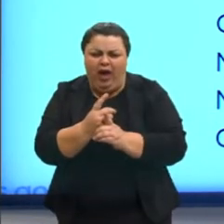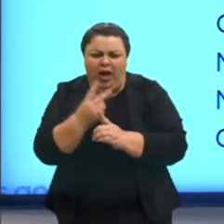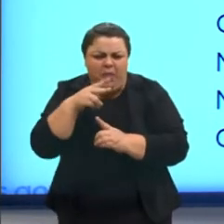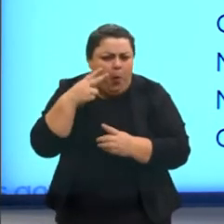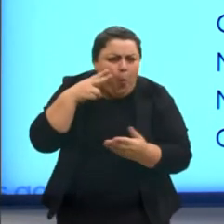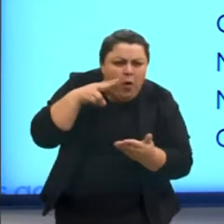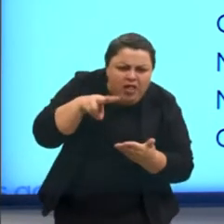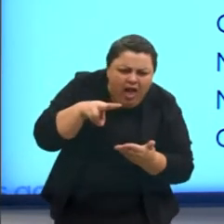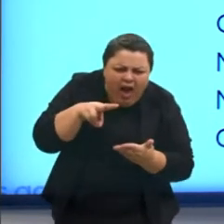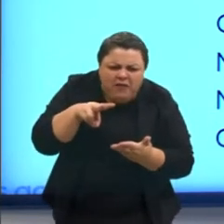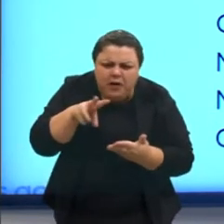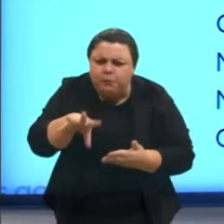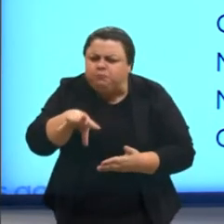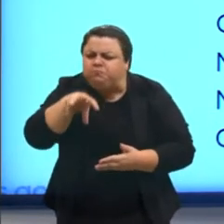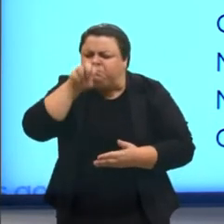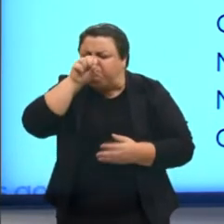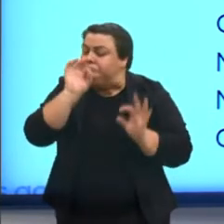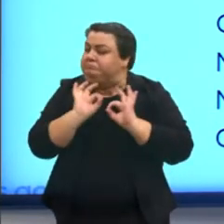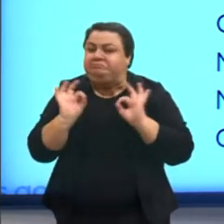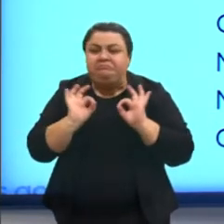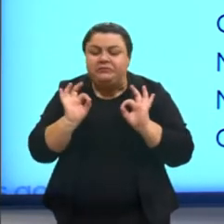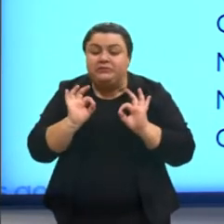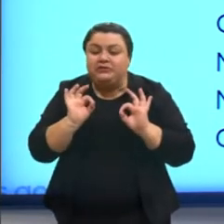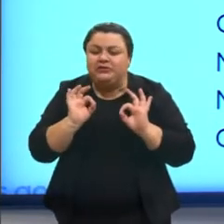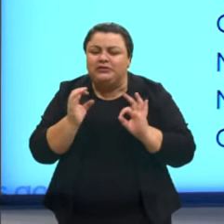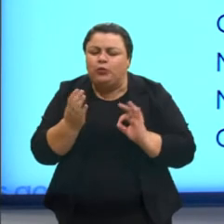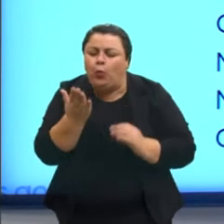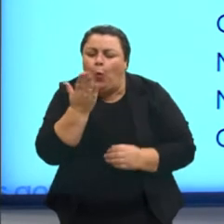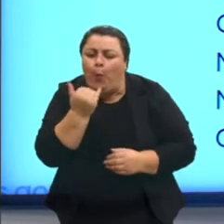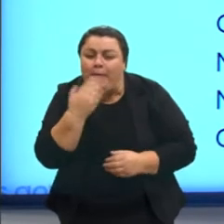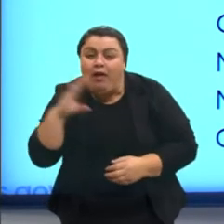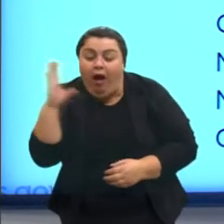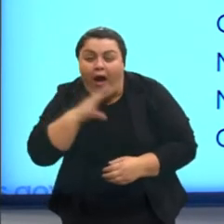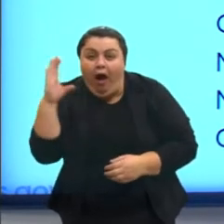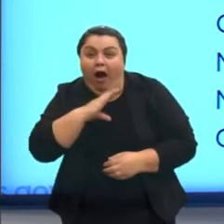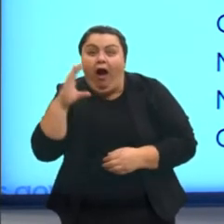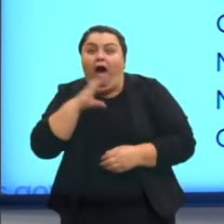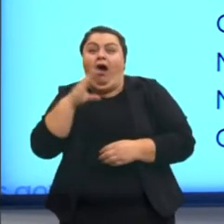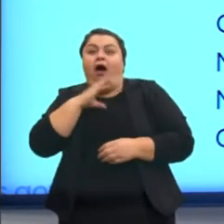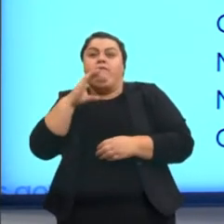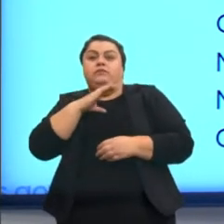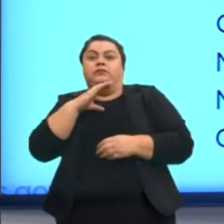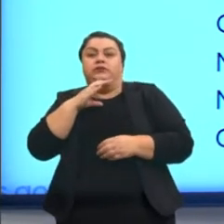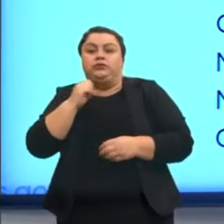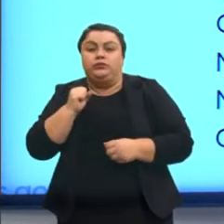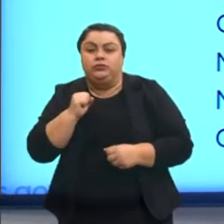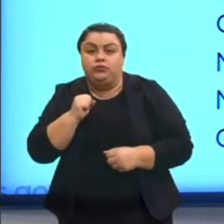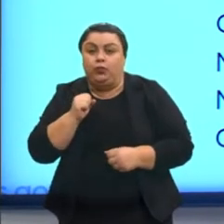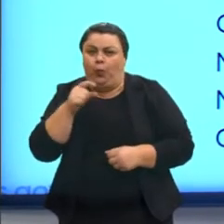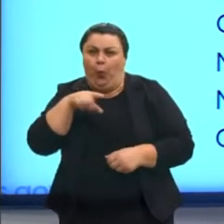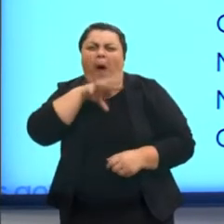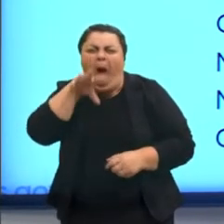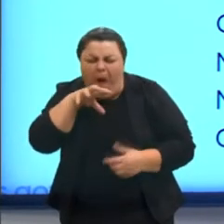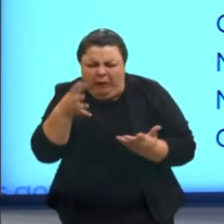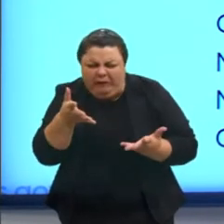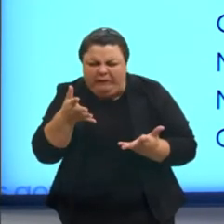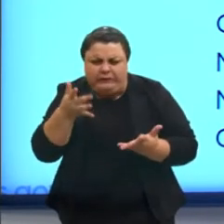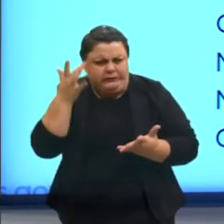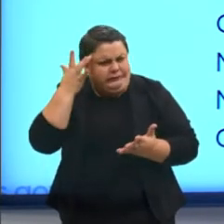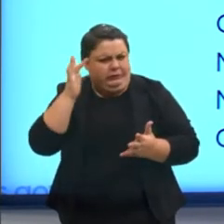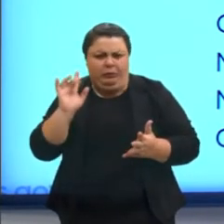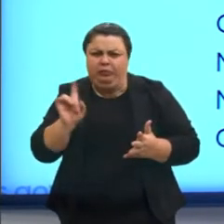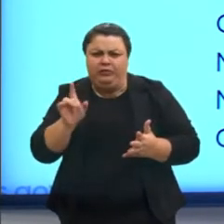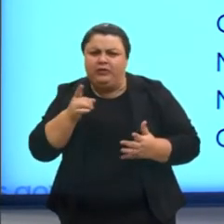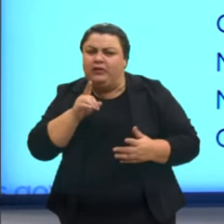examinava nem cheirava, engolia com voracidade. O bicho não era um